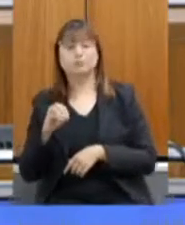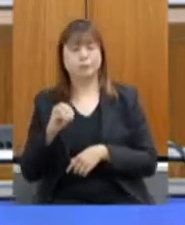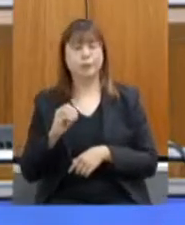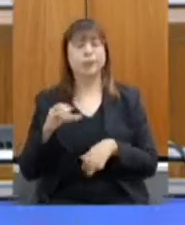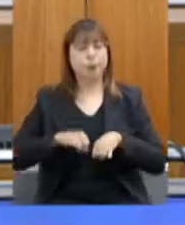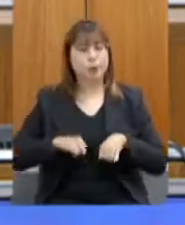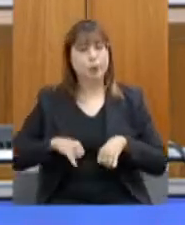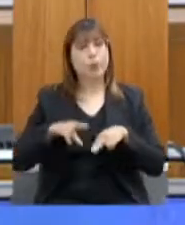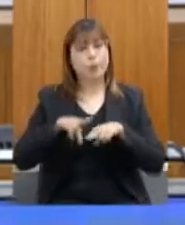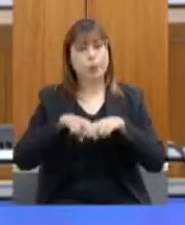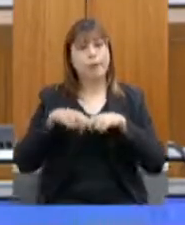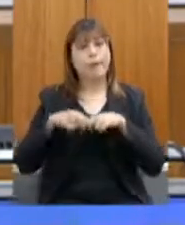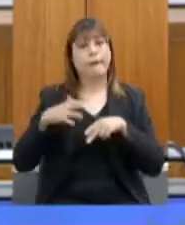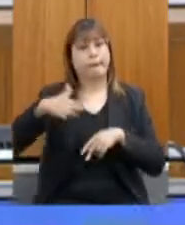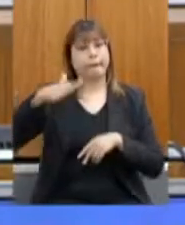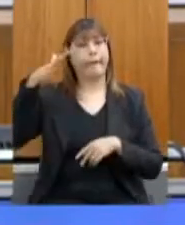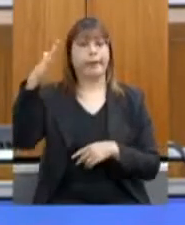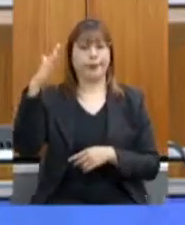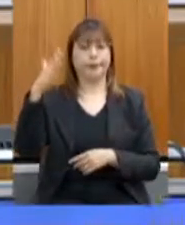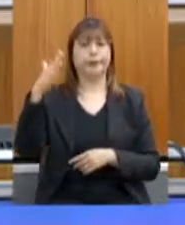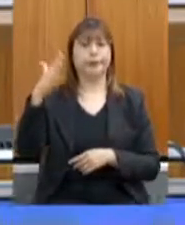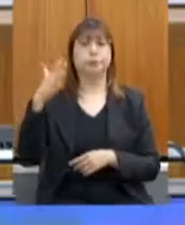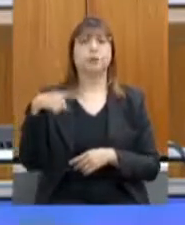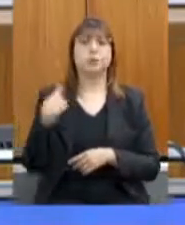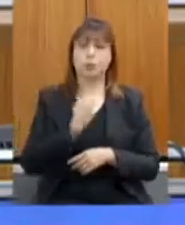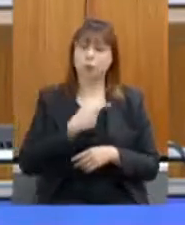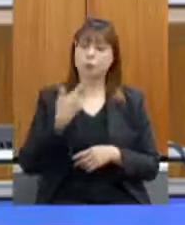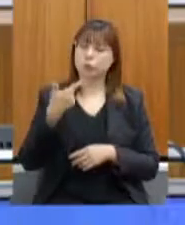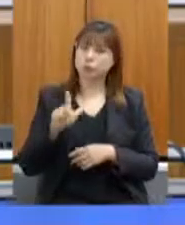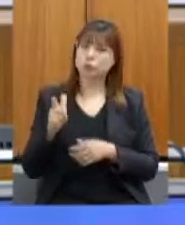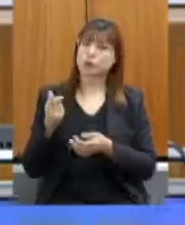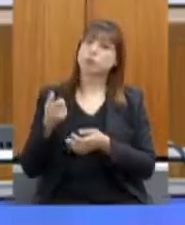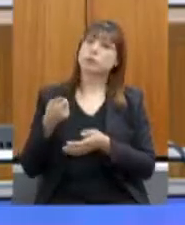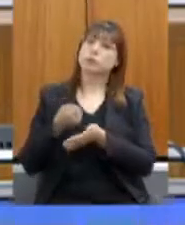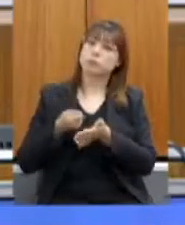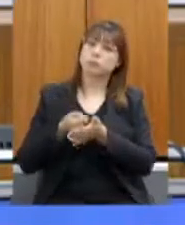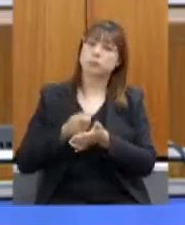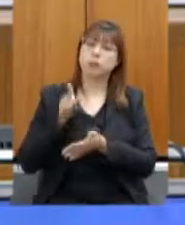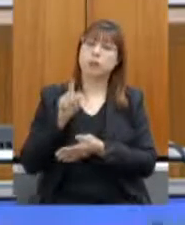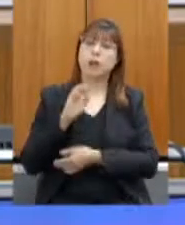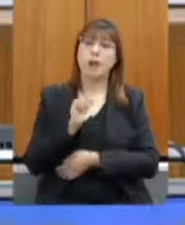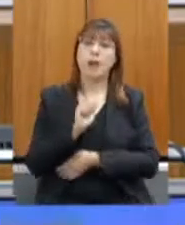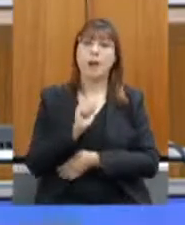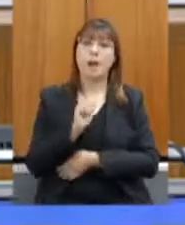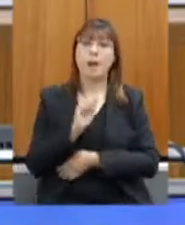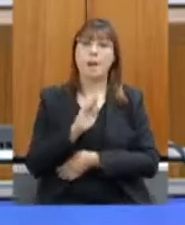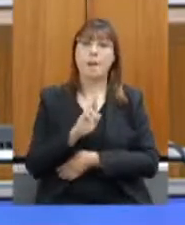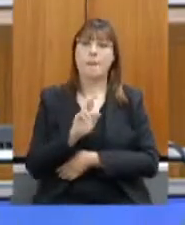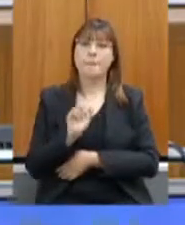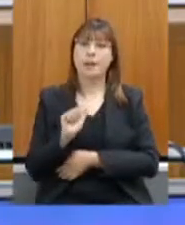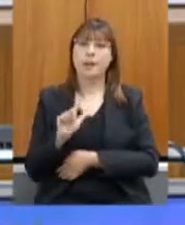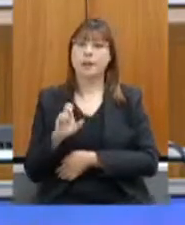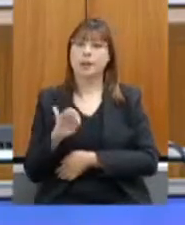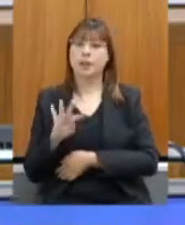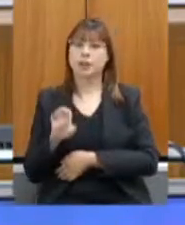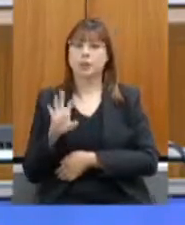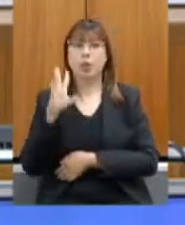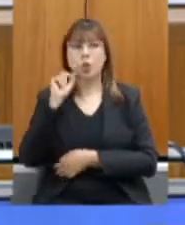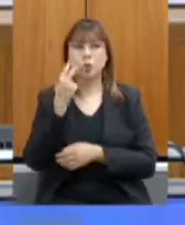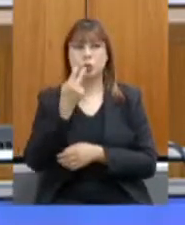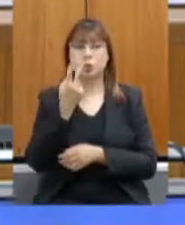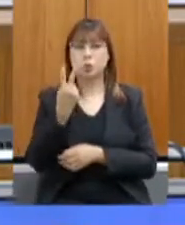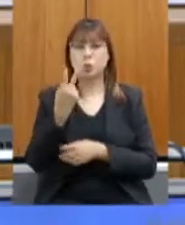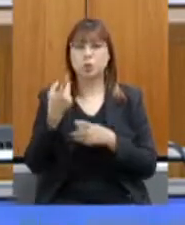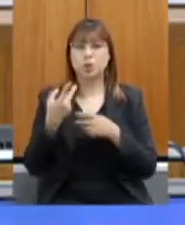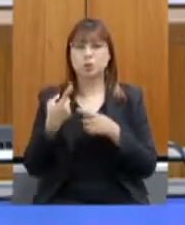Então, nós vamos aqui fazer mais uma ação com a Braleite para ver o resultado porque isso já foi feito já, acho que, umas duas semanas atrás pediram